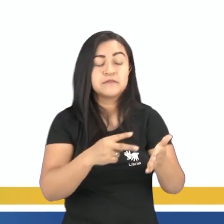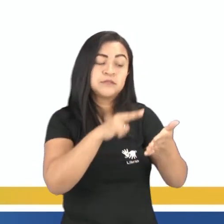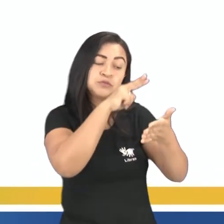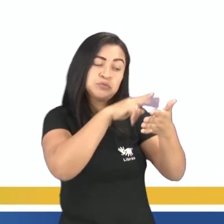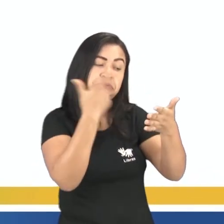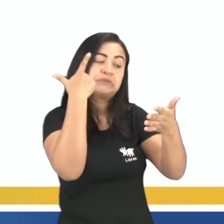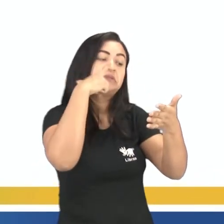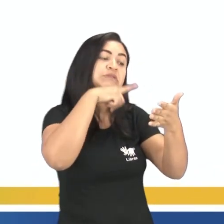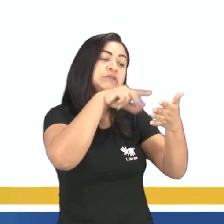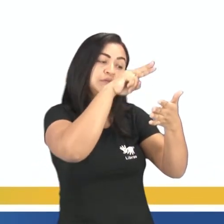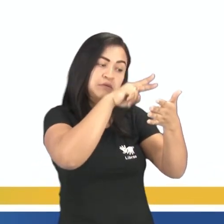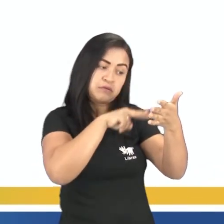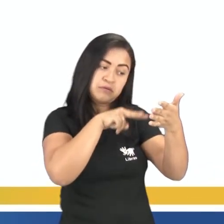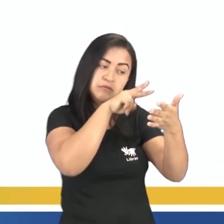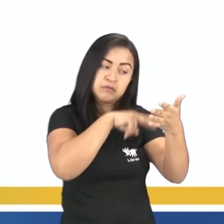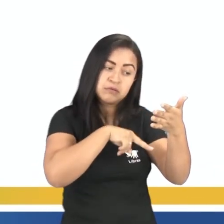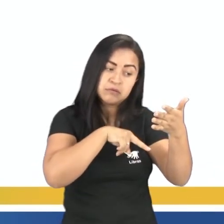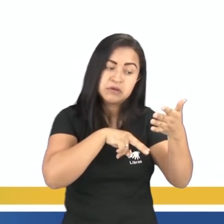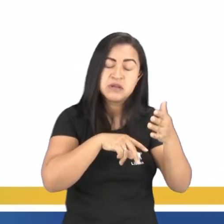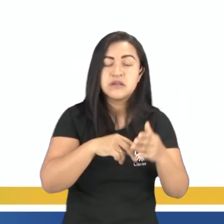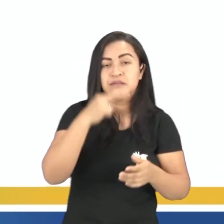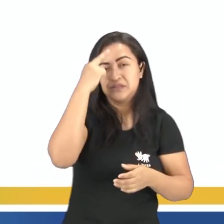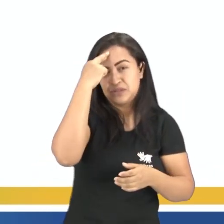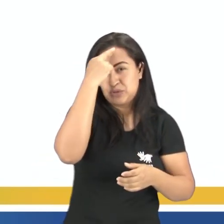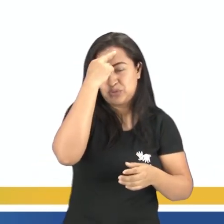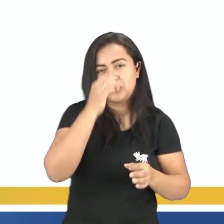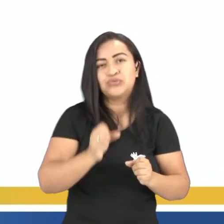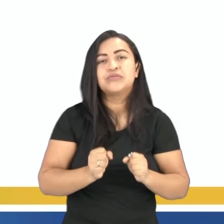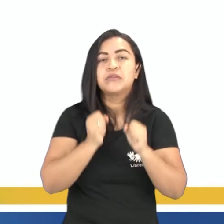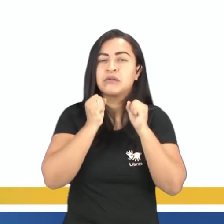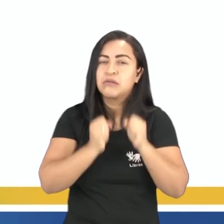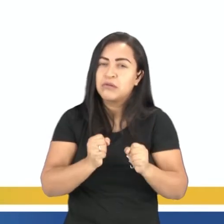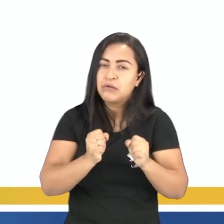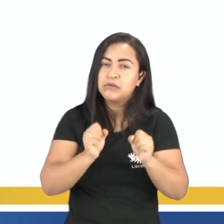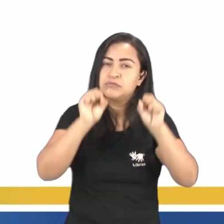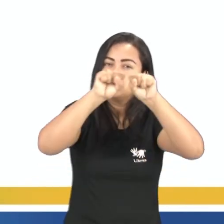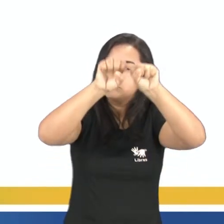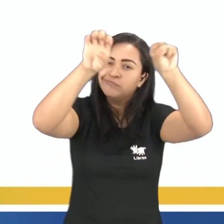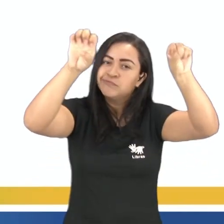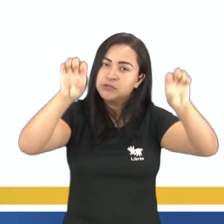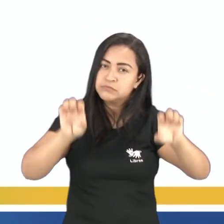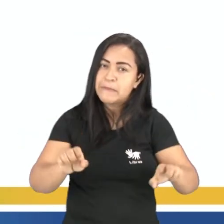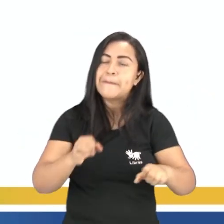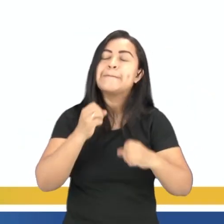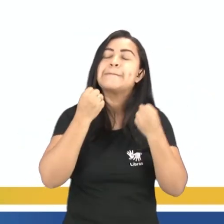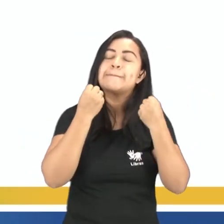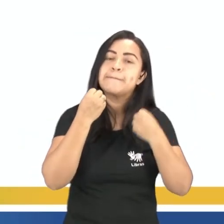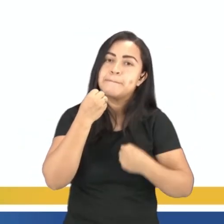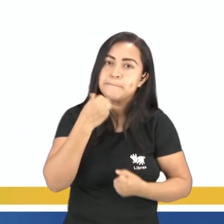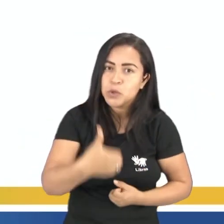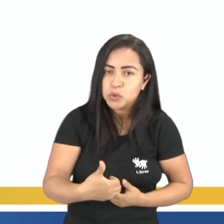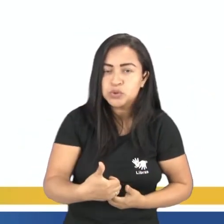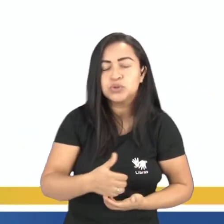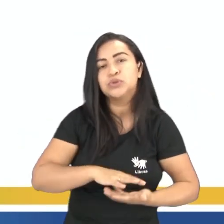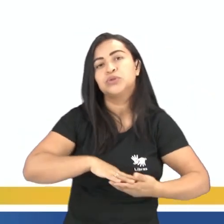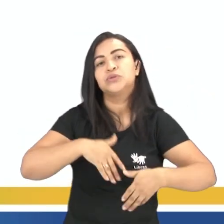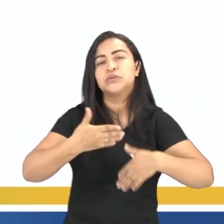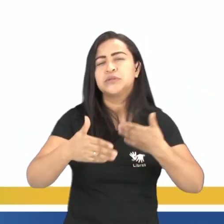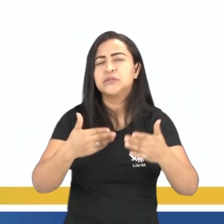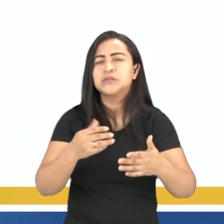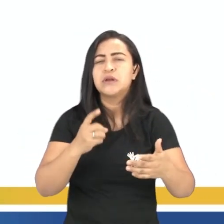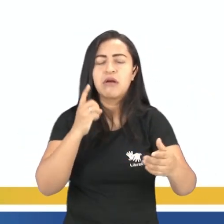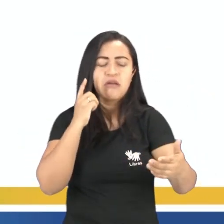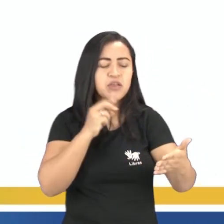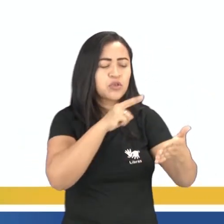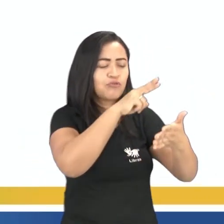texto tem sentido, se o enredo está bem amarrado, sem pontas soltas. E, então, aí, depois que você conseguir identificar,